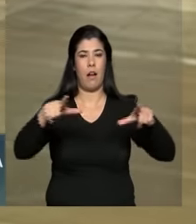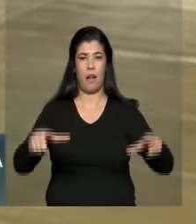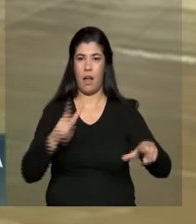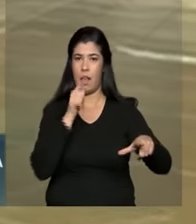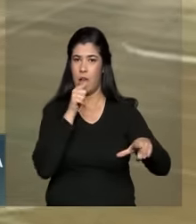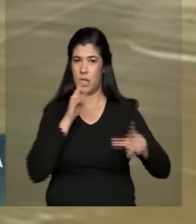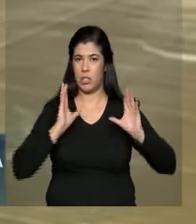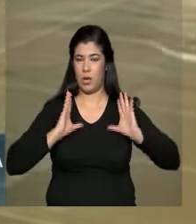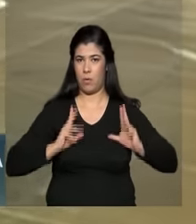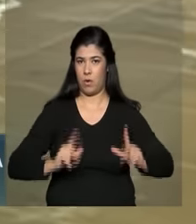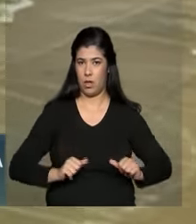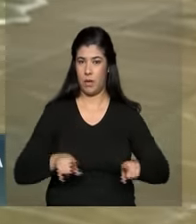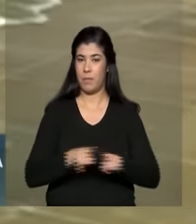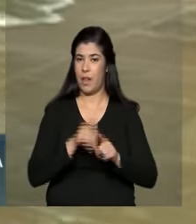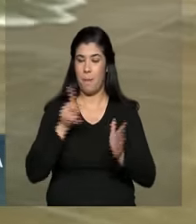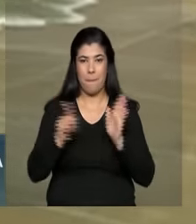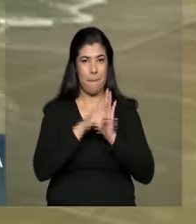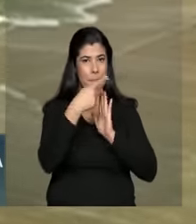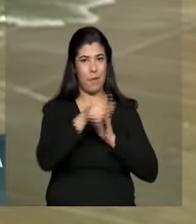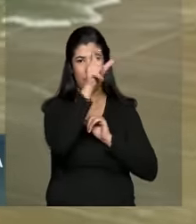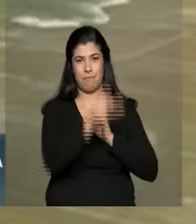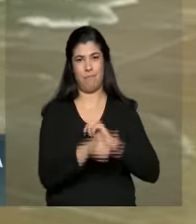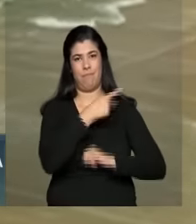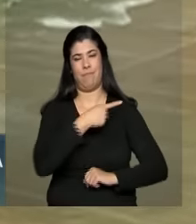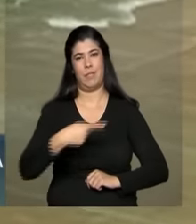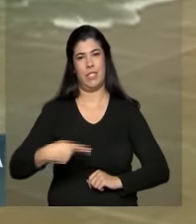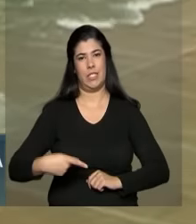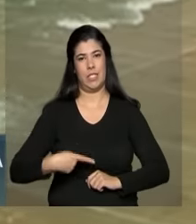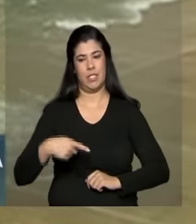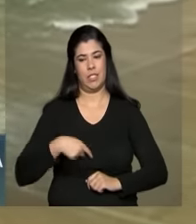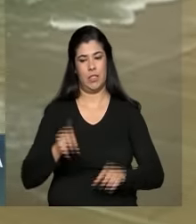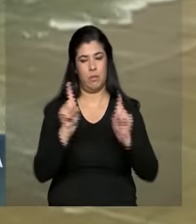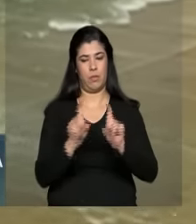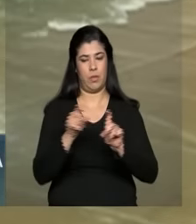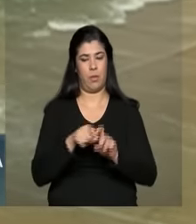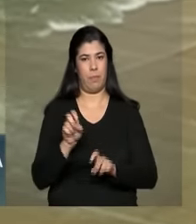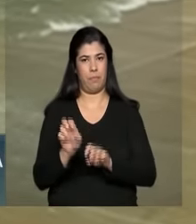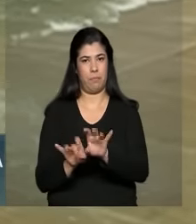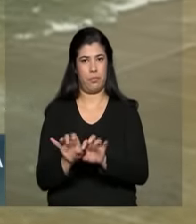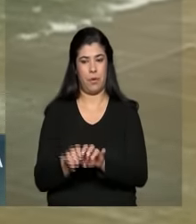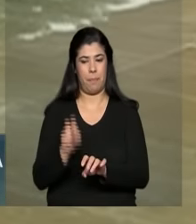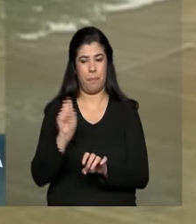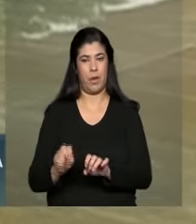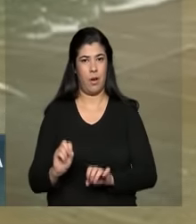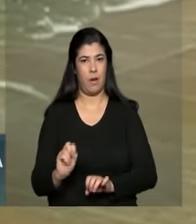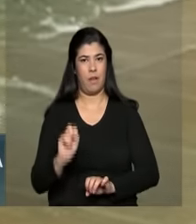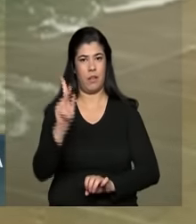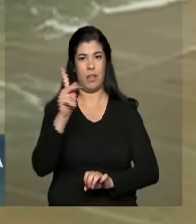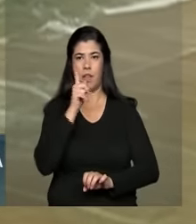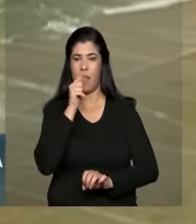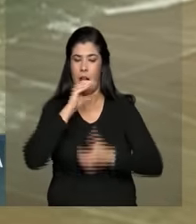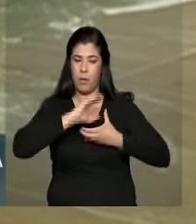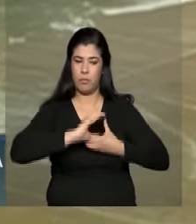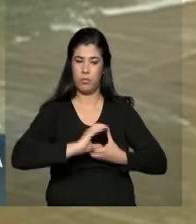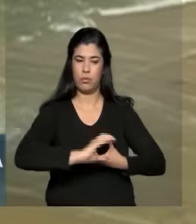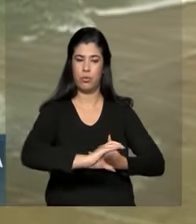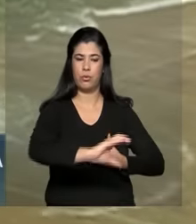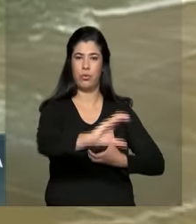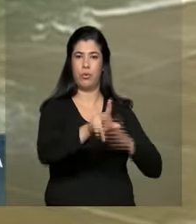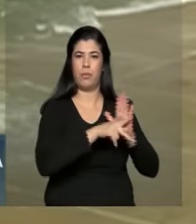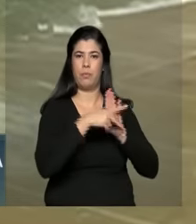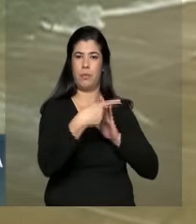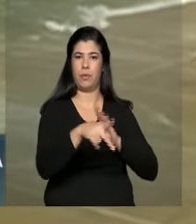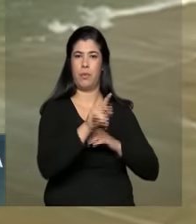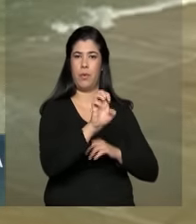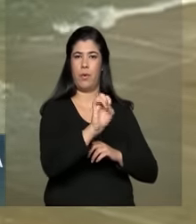mesma que fez o acionamento do sistema motobomba que vai fazer, portanto, esse bombeamento. Essa